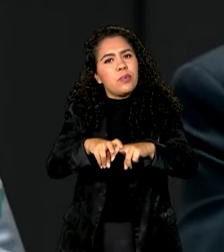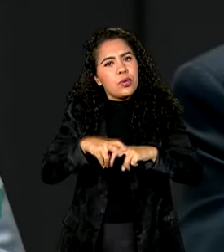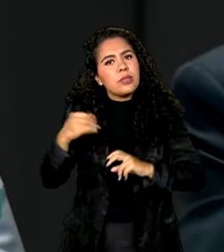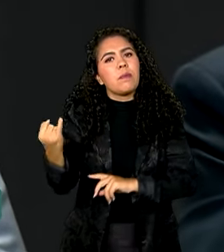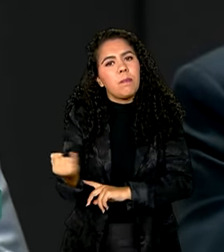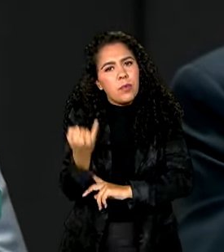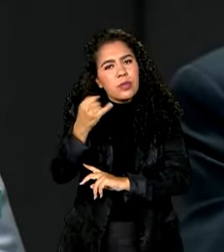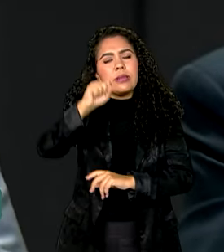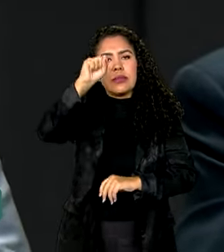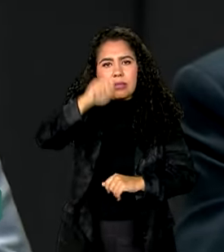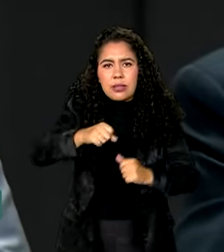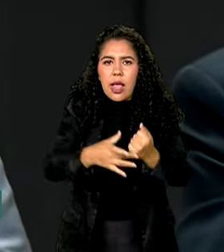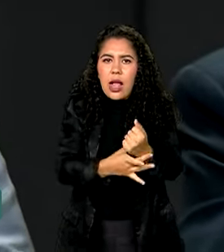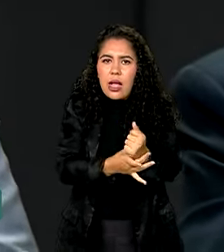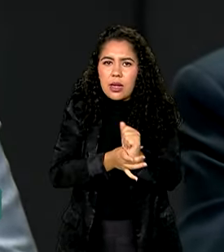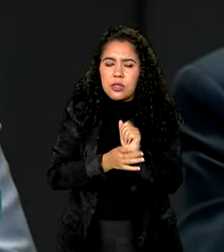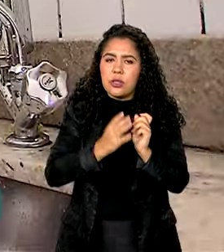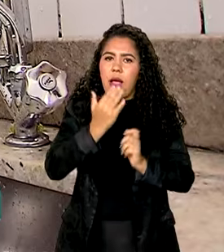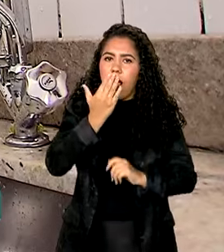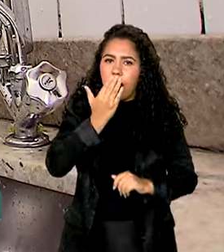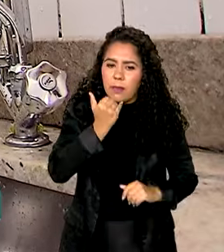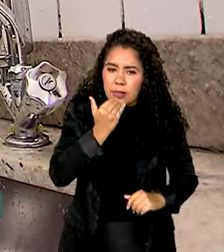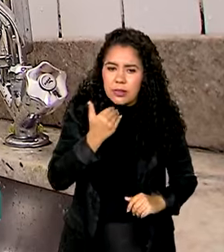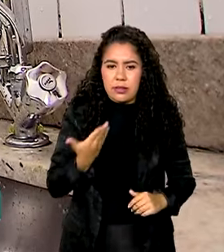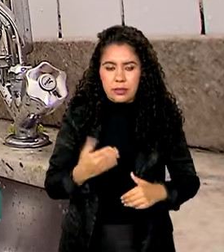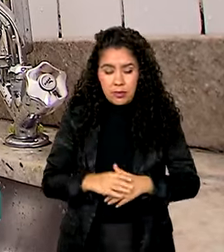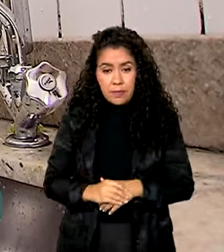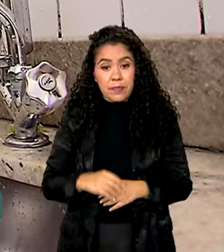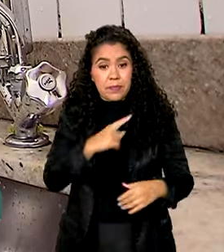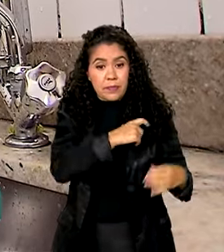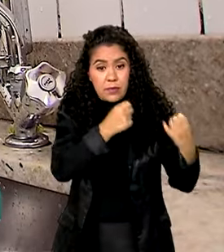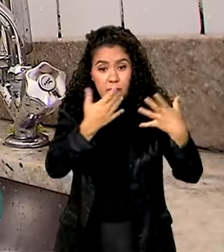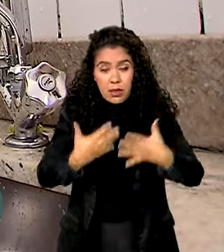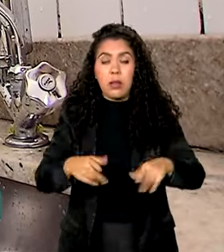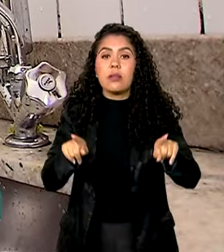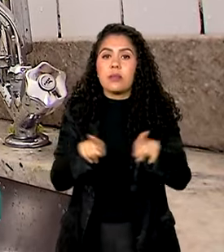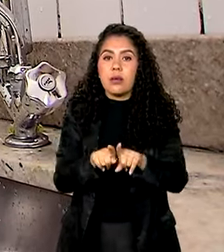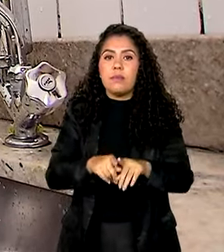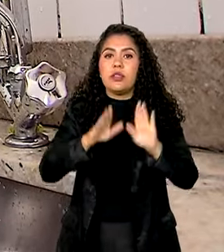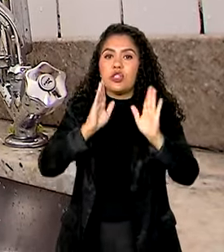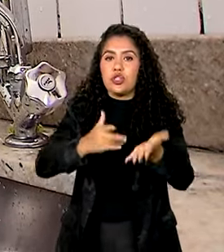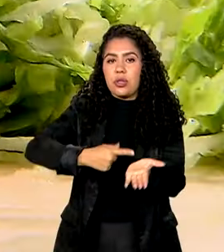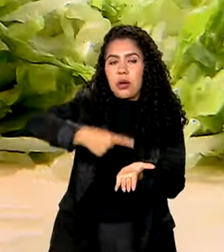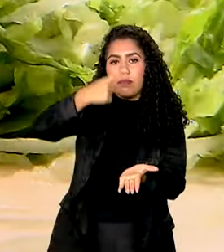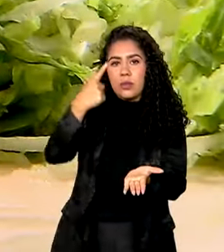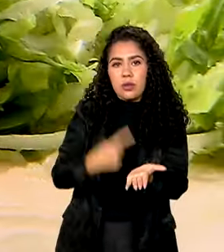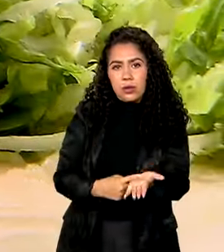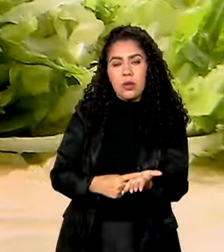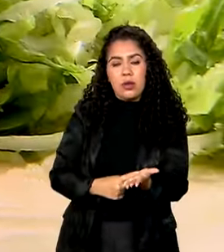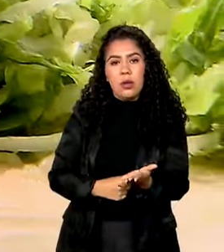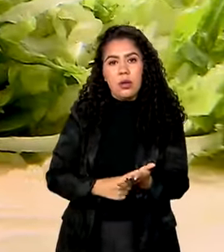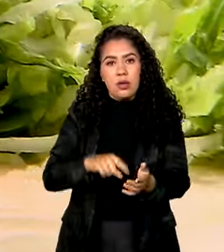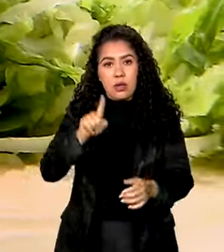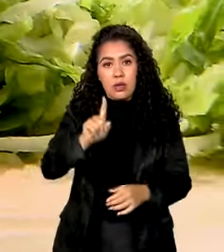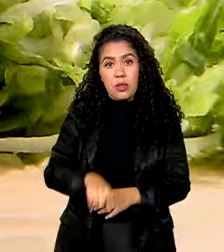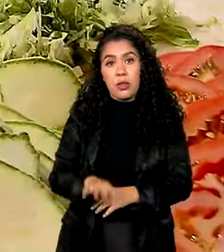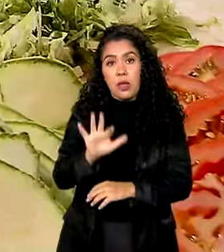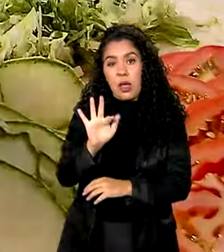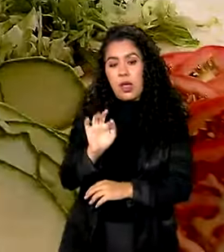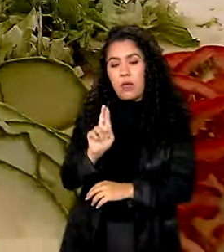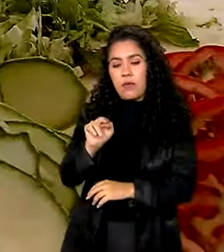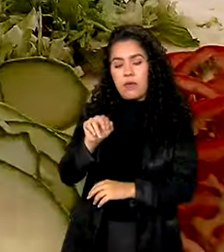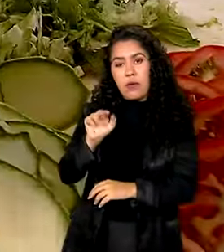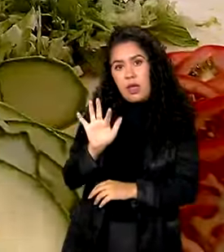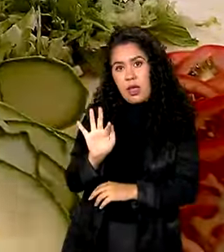questão de garantir a alimentação. Além disso, um acordo assinado pelo Fundo Nacional de Desenvolvimento da Educação,